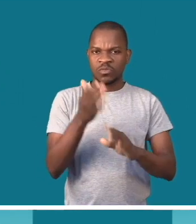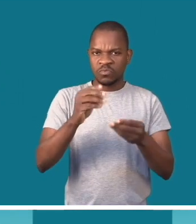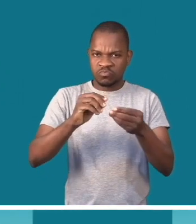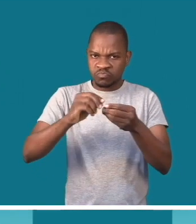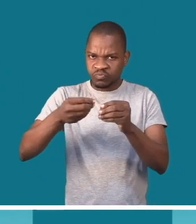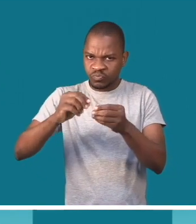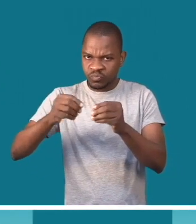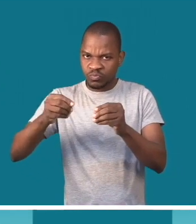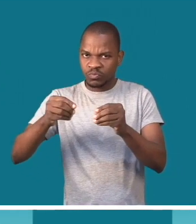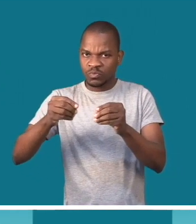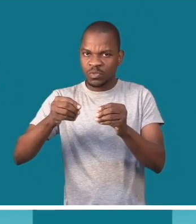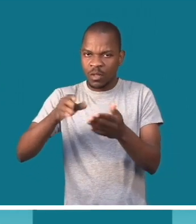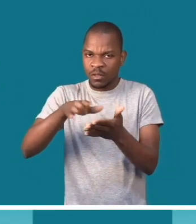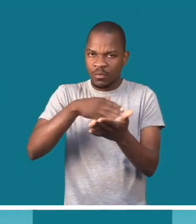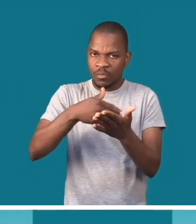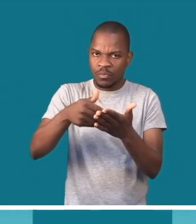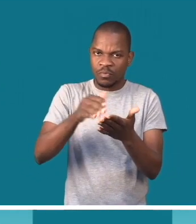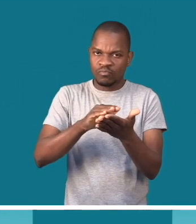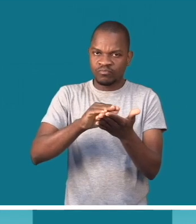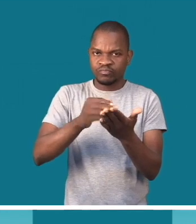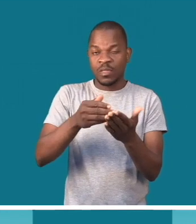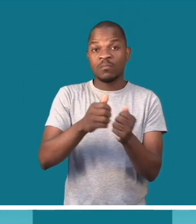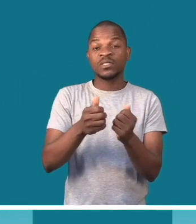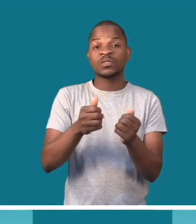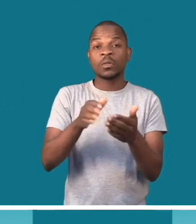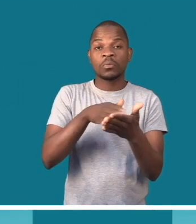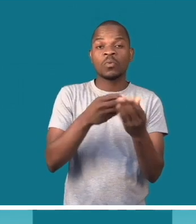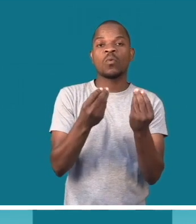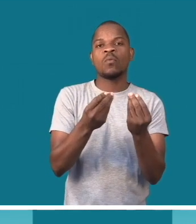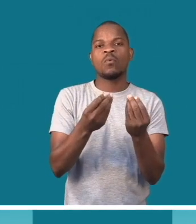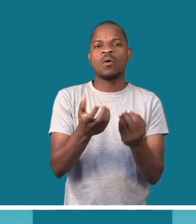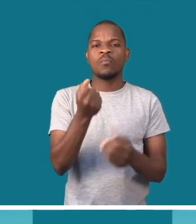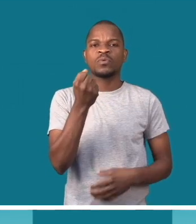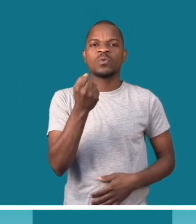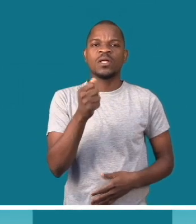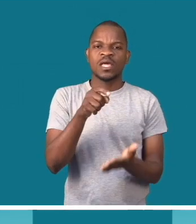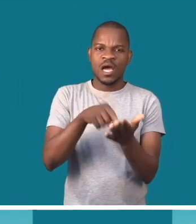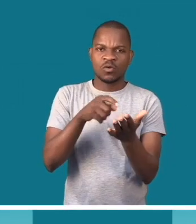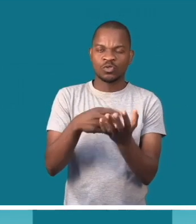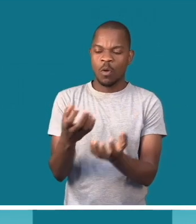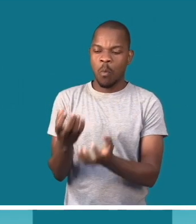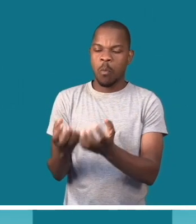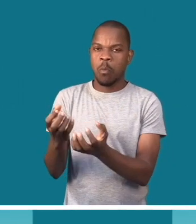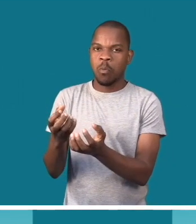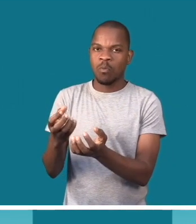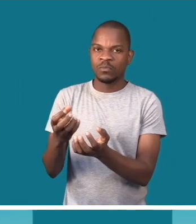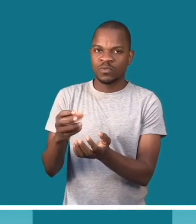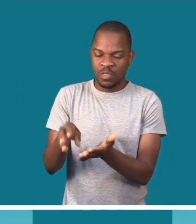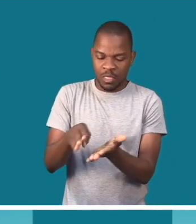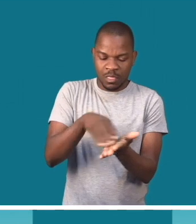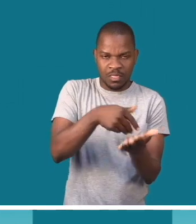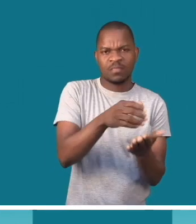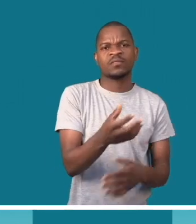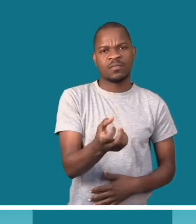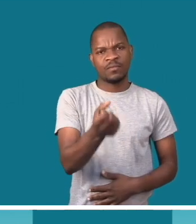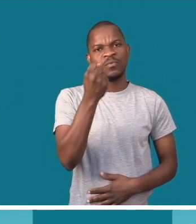Então, enrolamos e colamos. Podemos colar com água de arroz, com uma papa mais simples. Se tivermos que usar